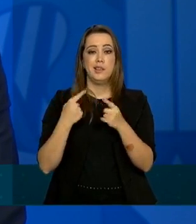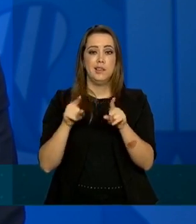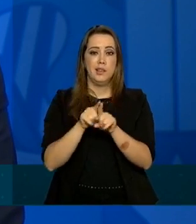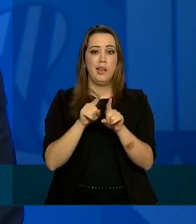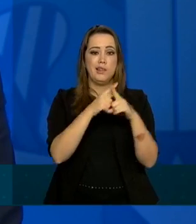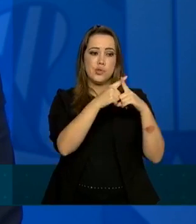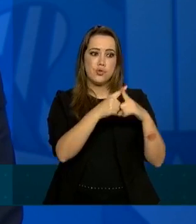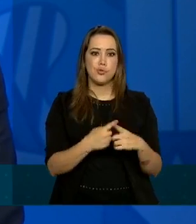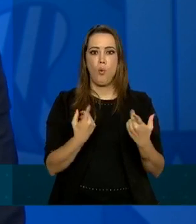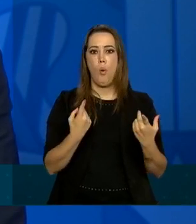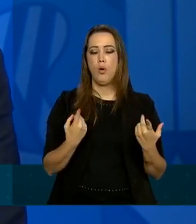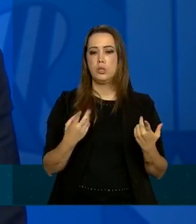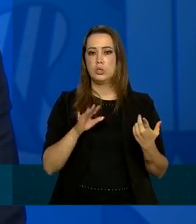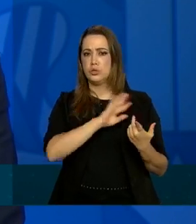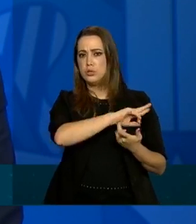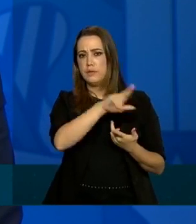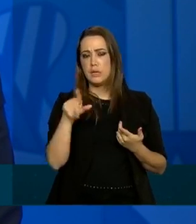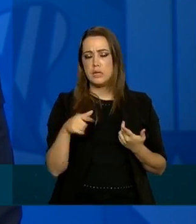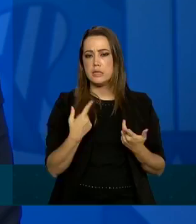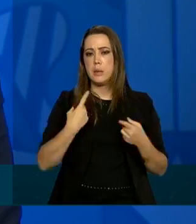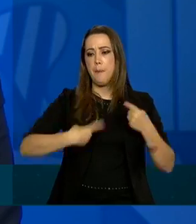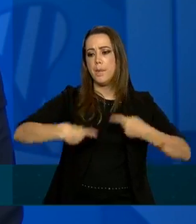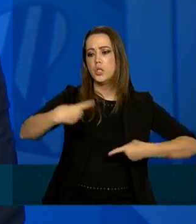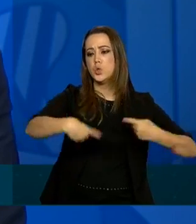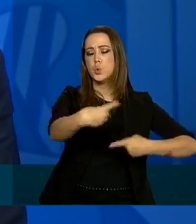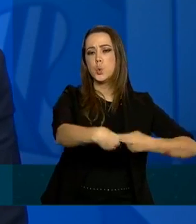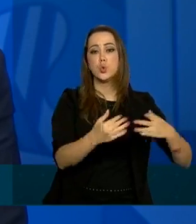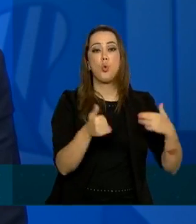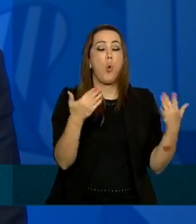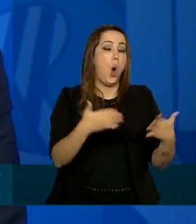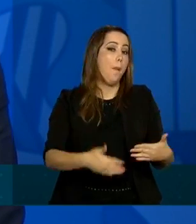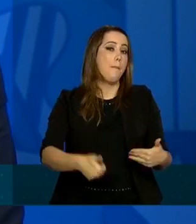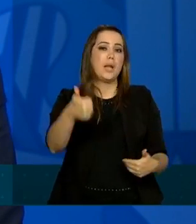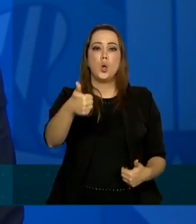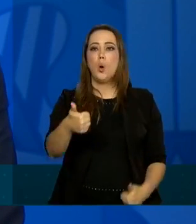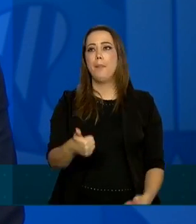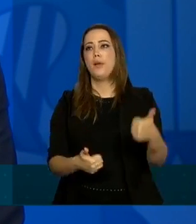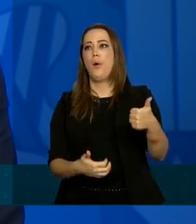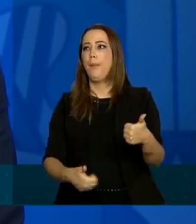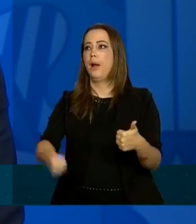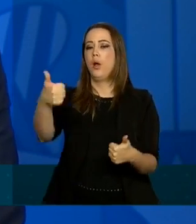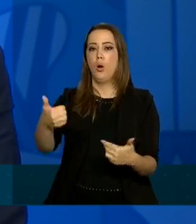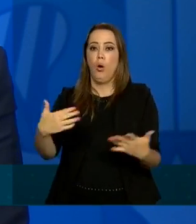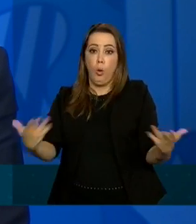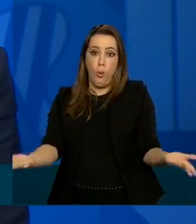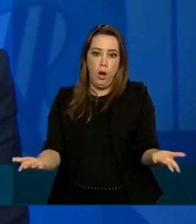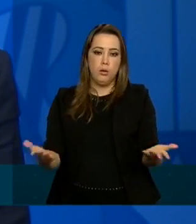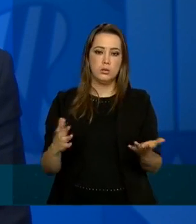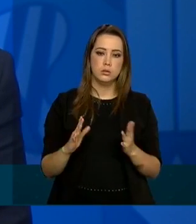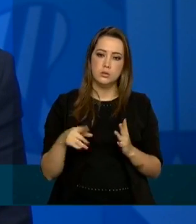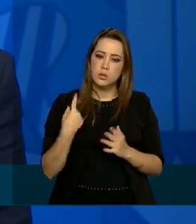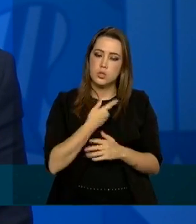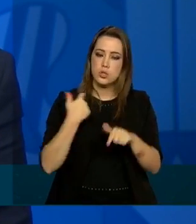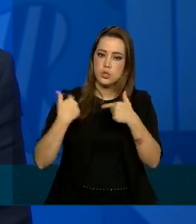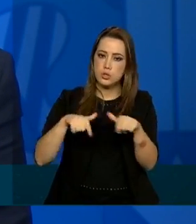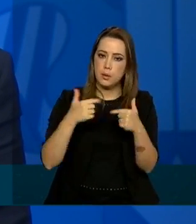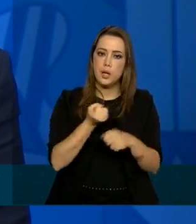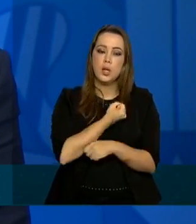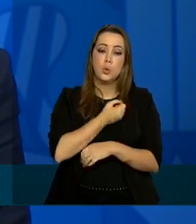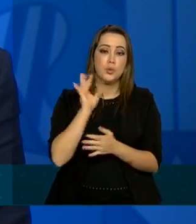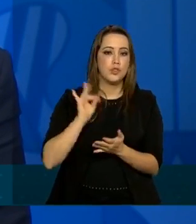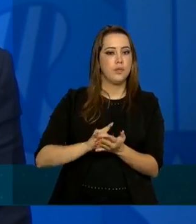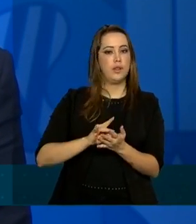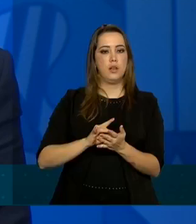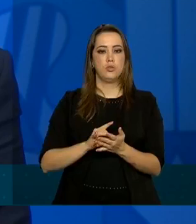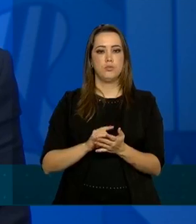si tem vários pesquisadores dizendo meu modelo é melhor meu modelo é melhor e assim sinceramente o que a gente trabalha é com números reais